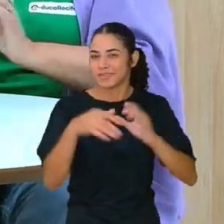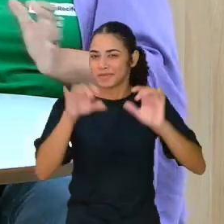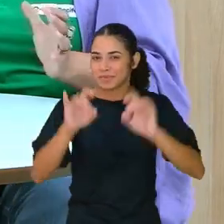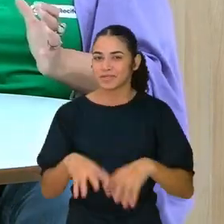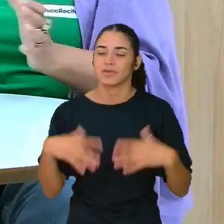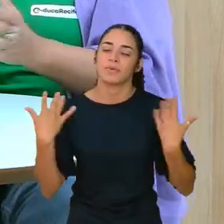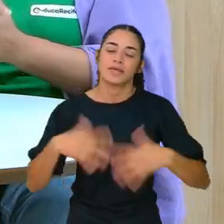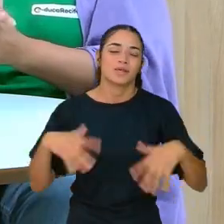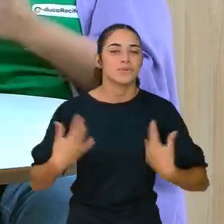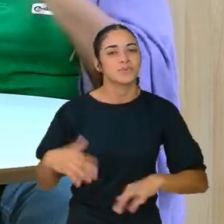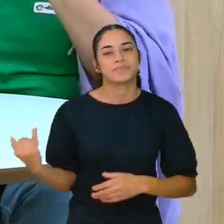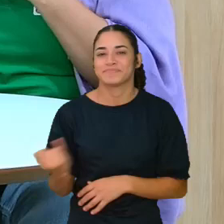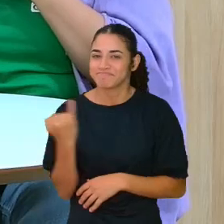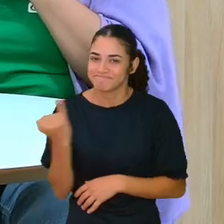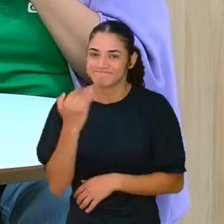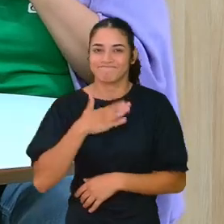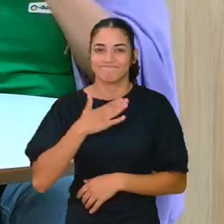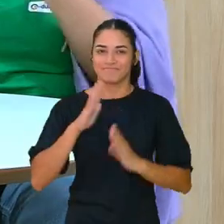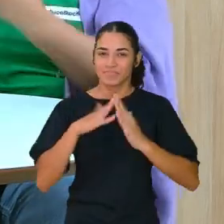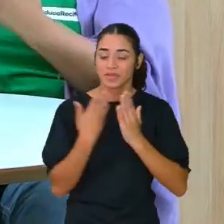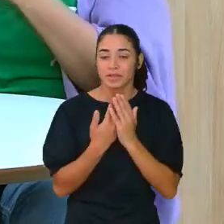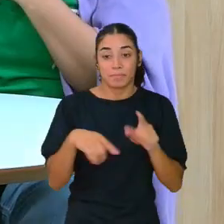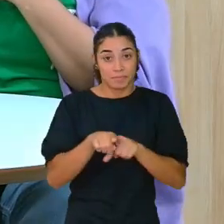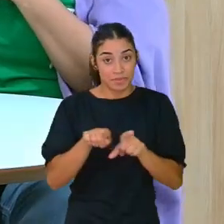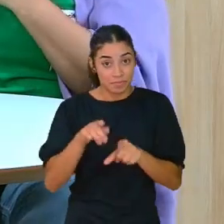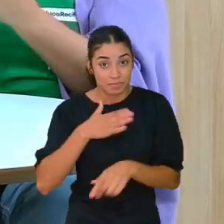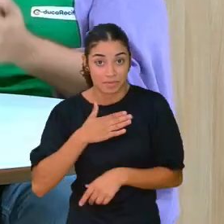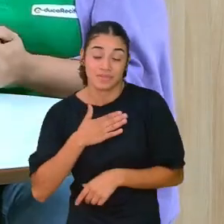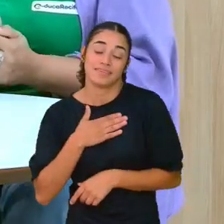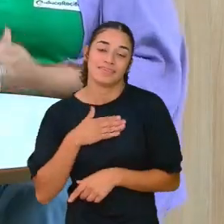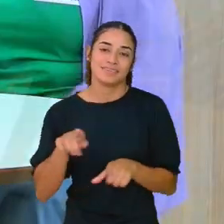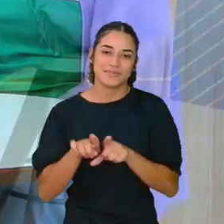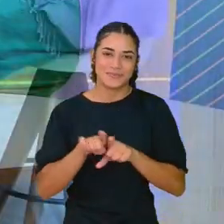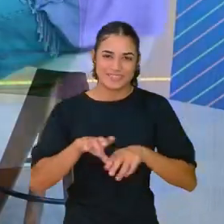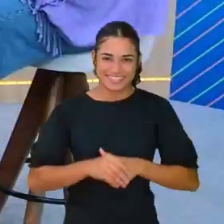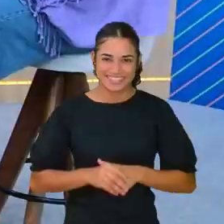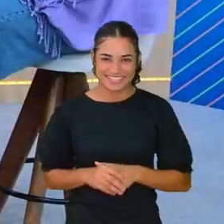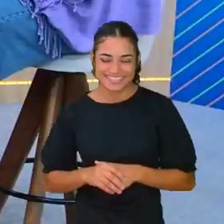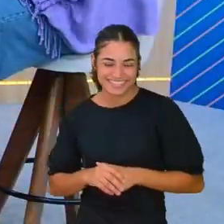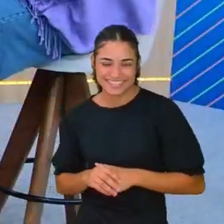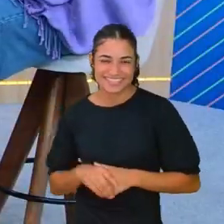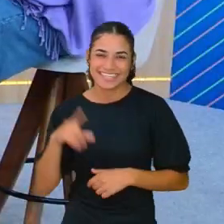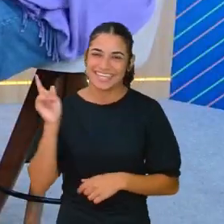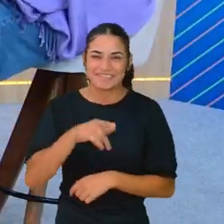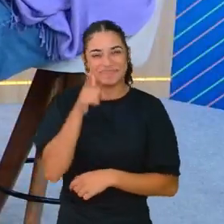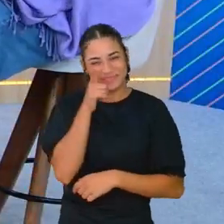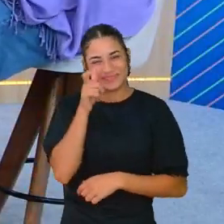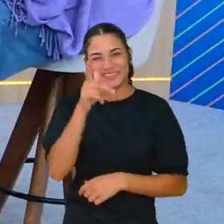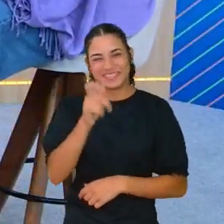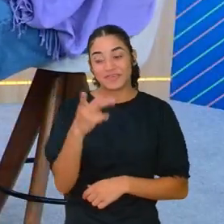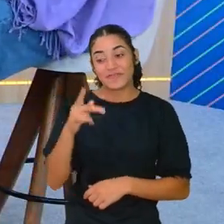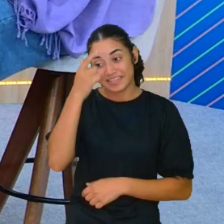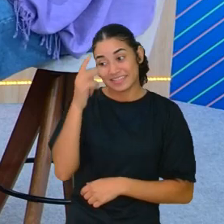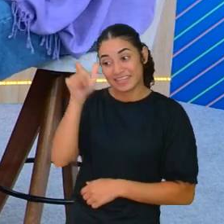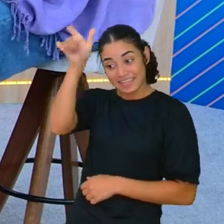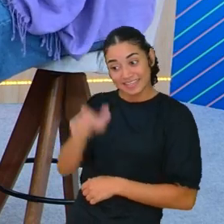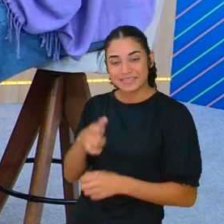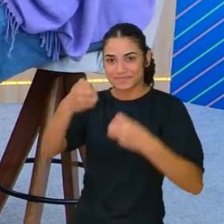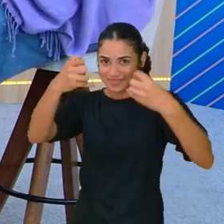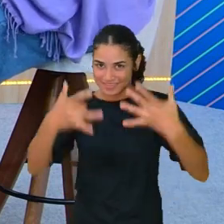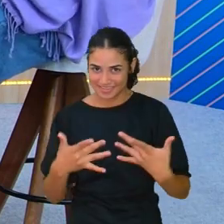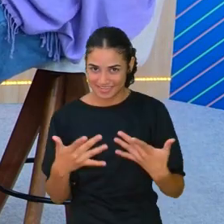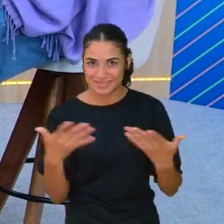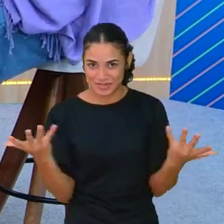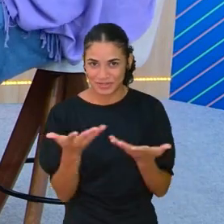primordial nessa escola e para mim também. E vocês são muito caros para mim também. Isso é muito interessante. Essa fala que Dini trouxe